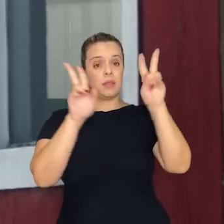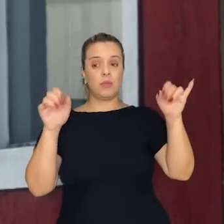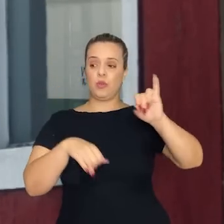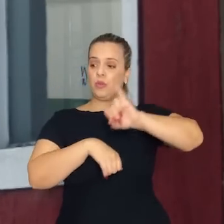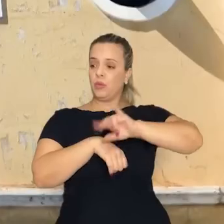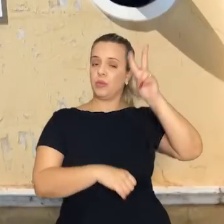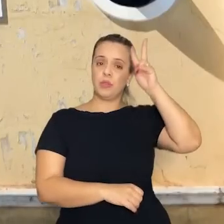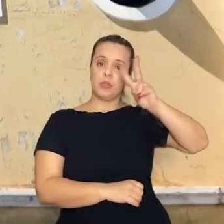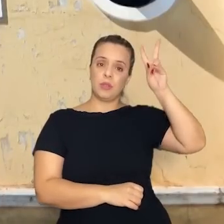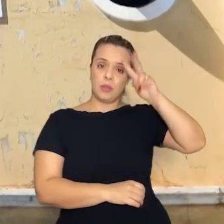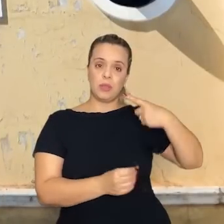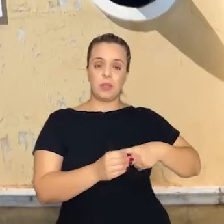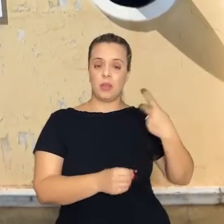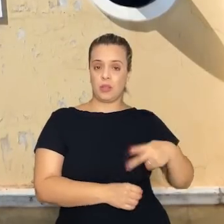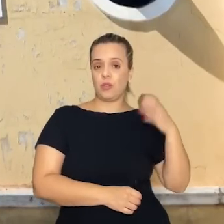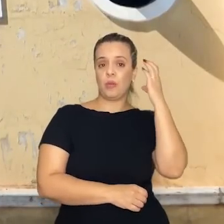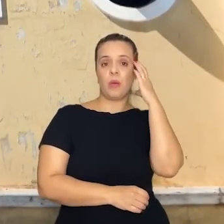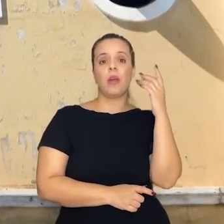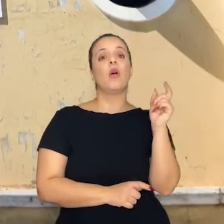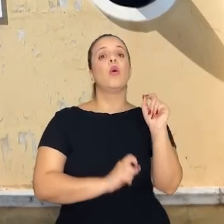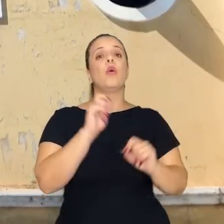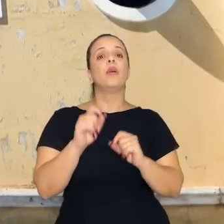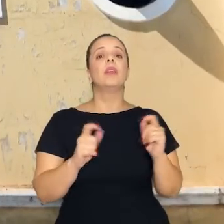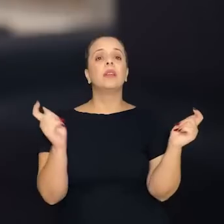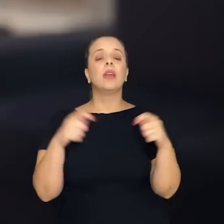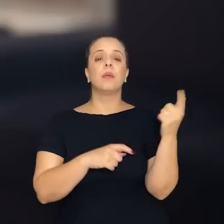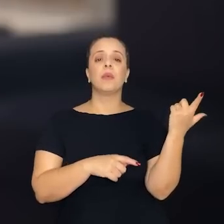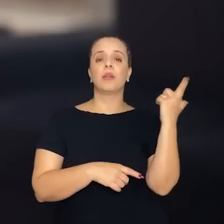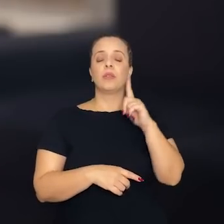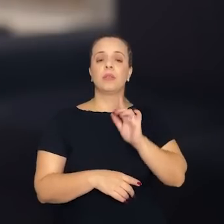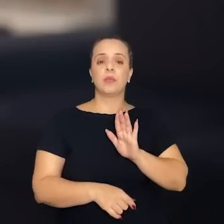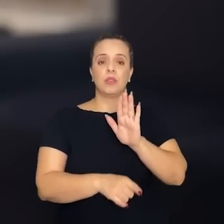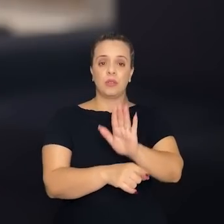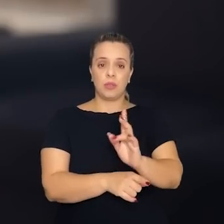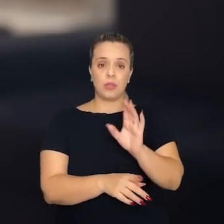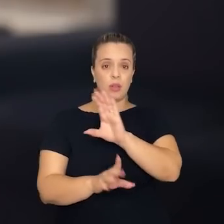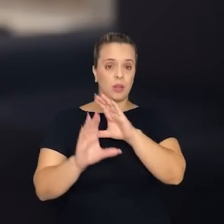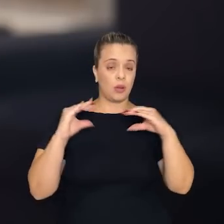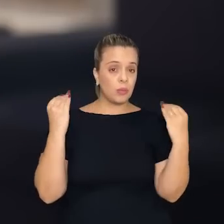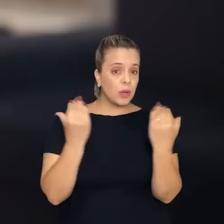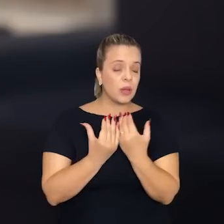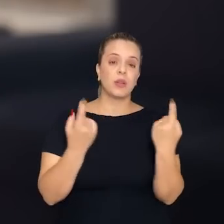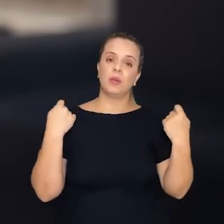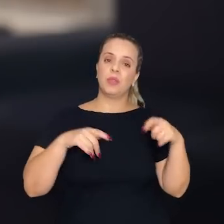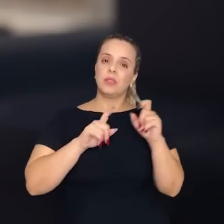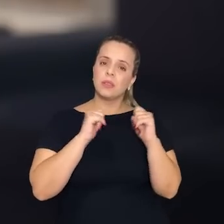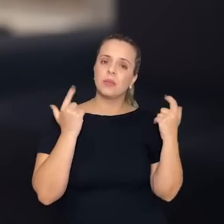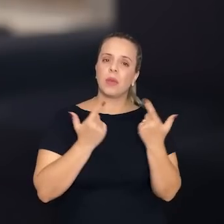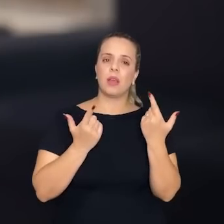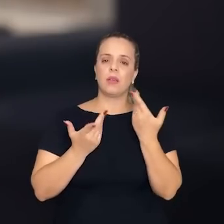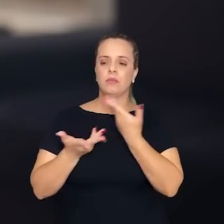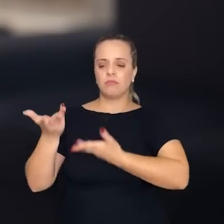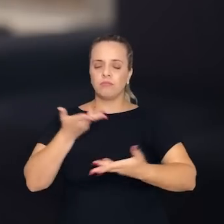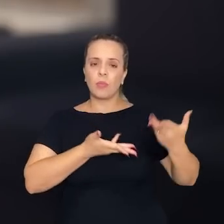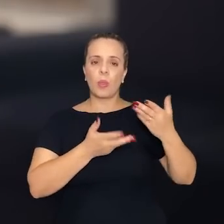Cuiabá, o que nós podemos fazer para atender essa demanda da comunidade? A participação da Assembleia, fazendo uma interlocução junto ao governo